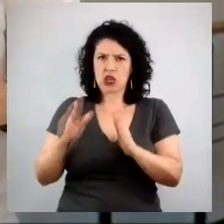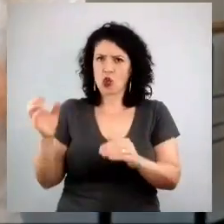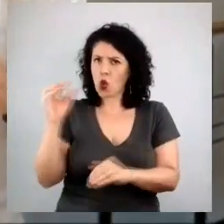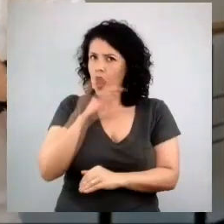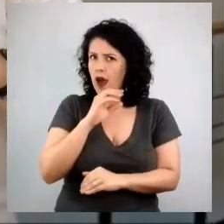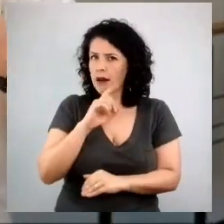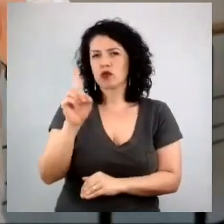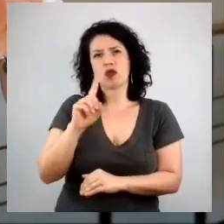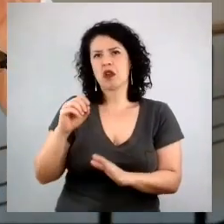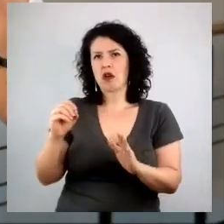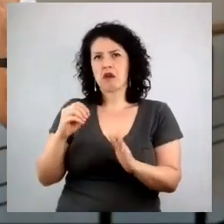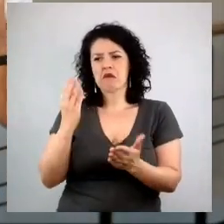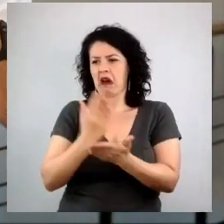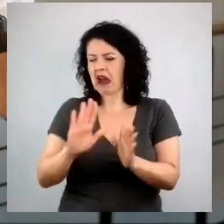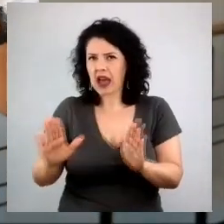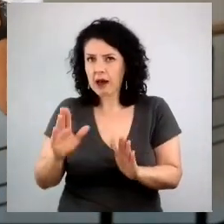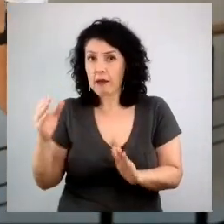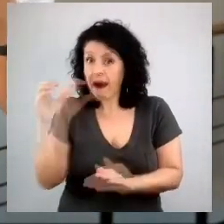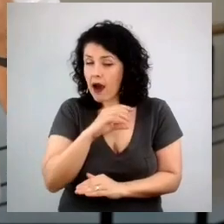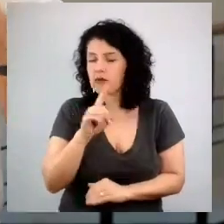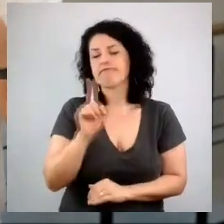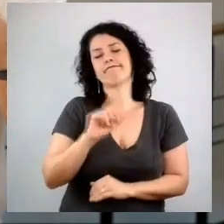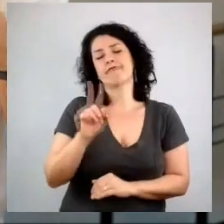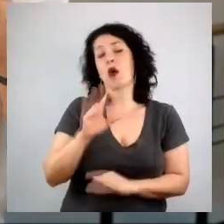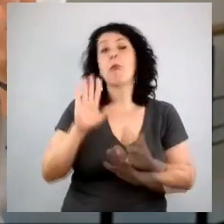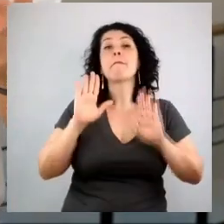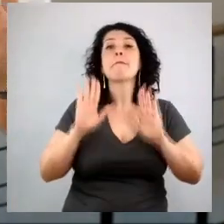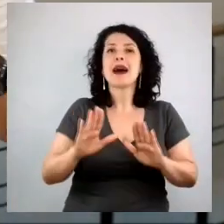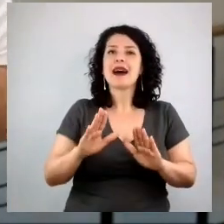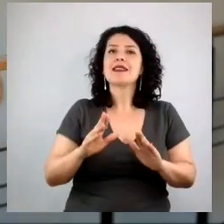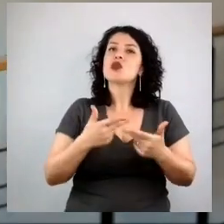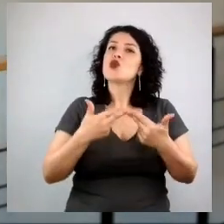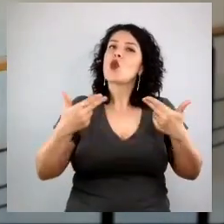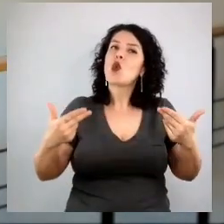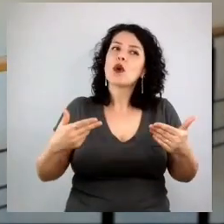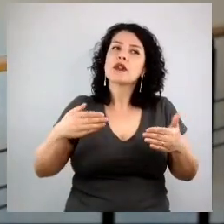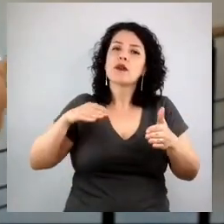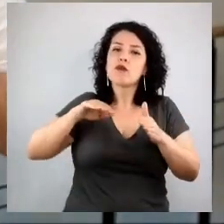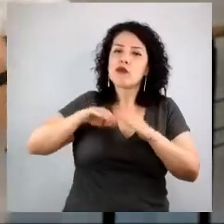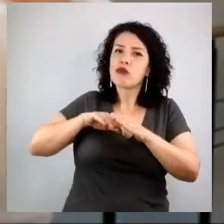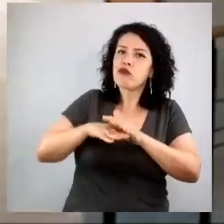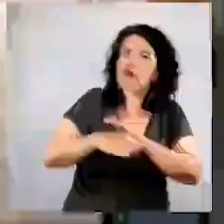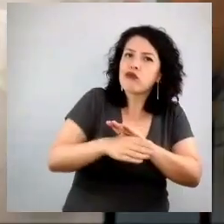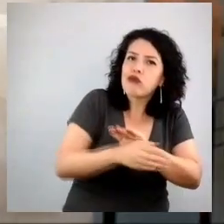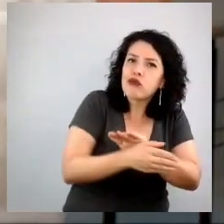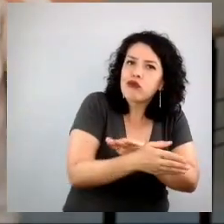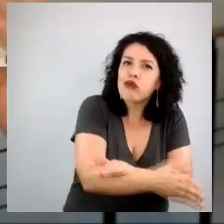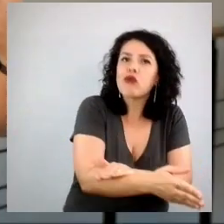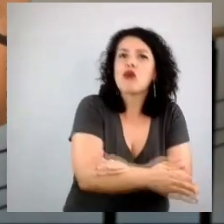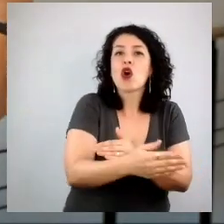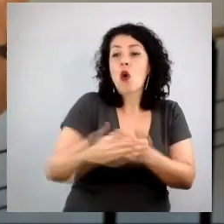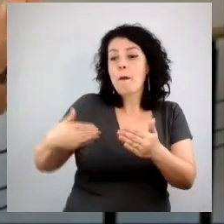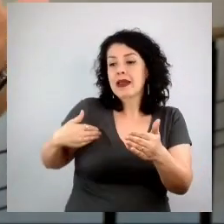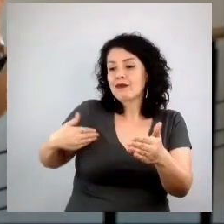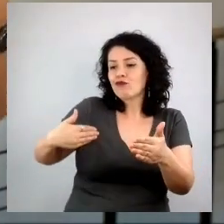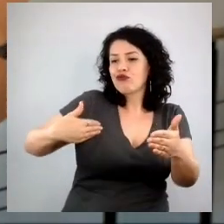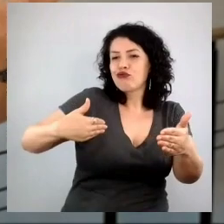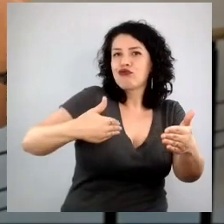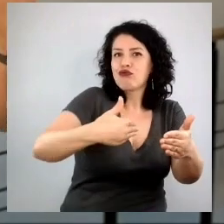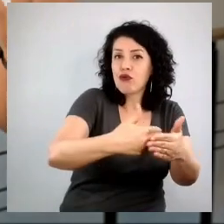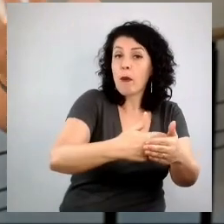assunto da semana. E em geral, uma dica de ouro que fica aí, que entre os dados disponíveis que